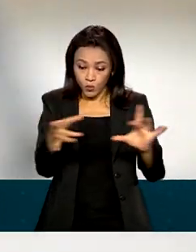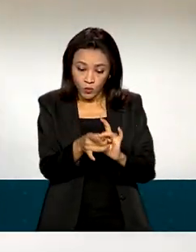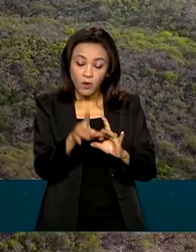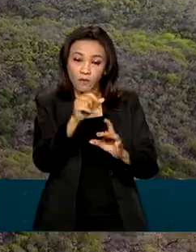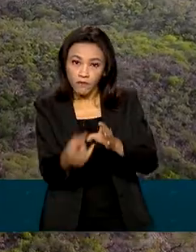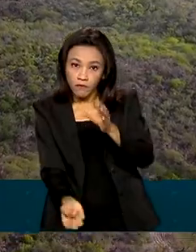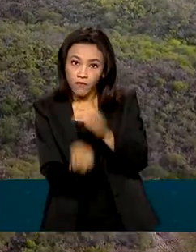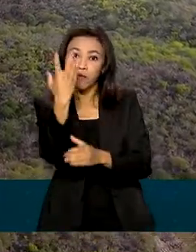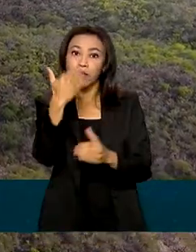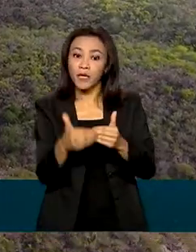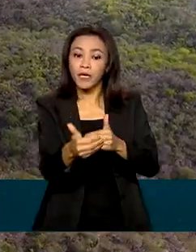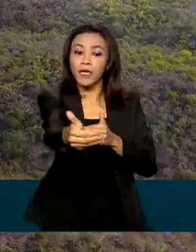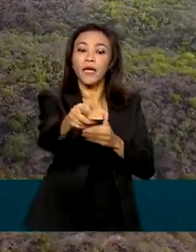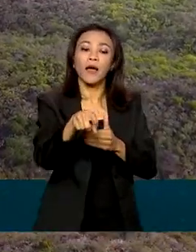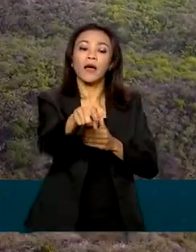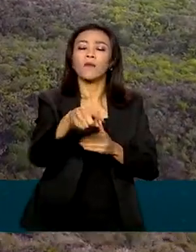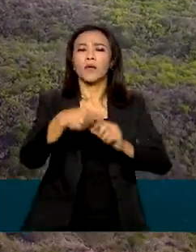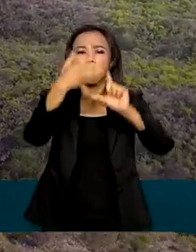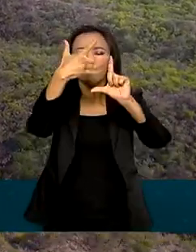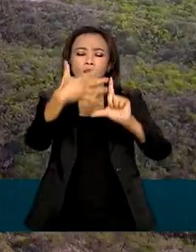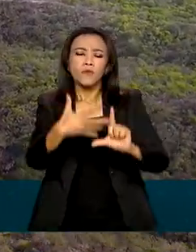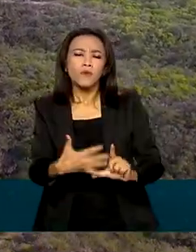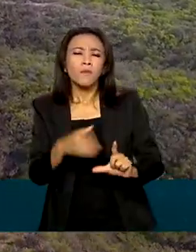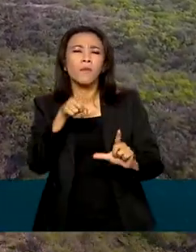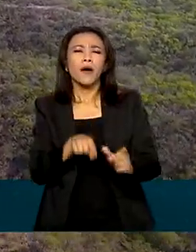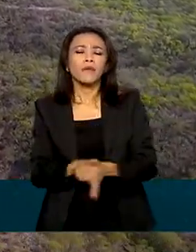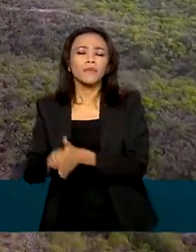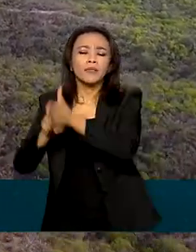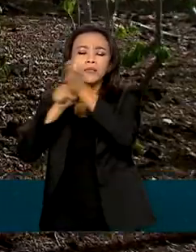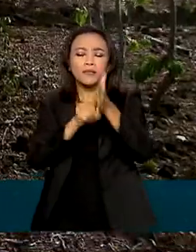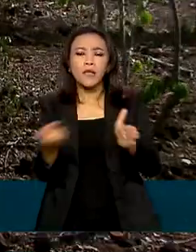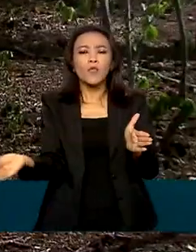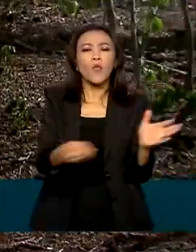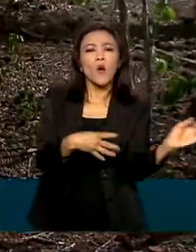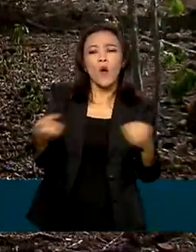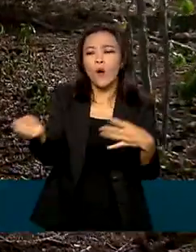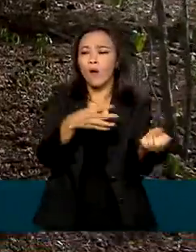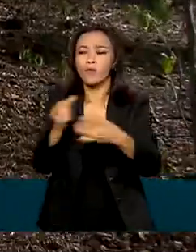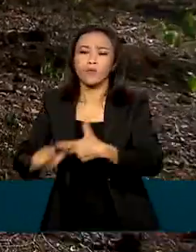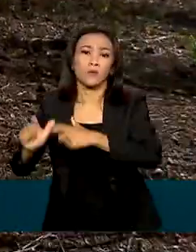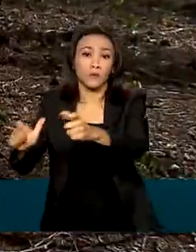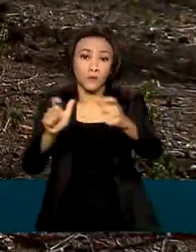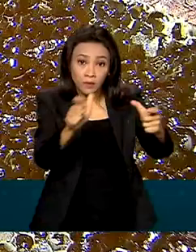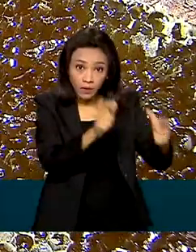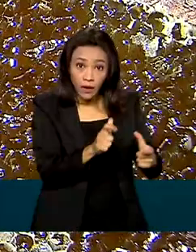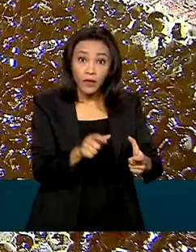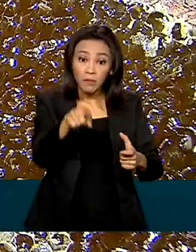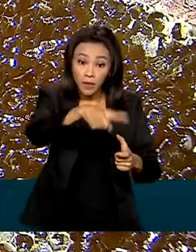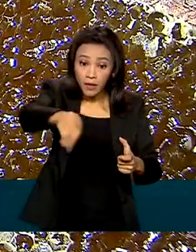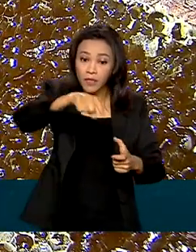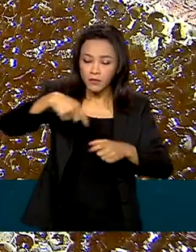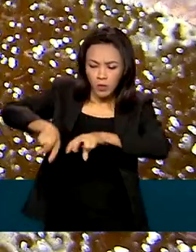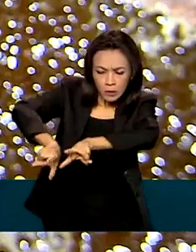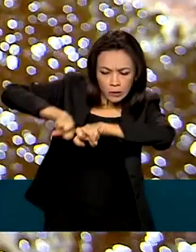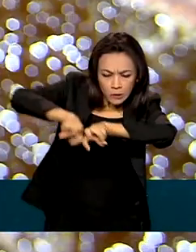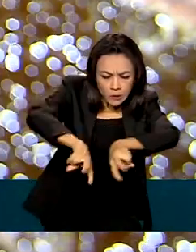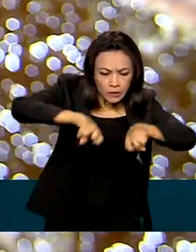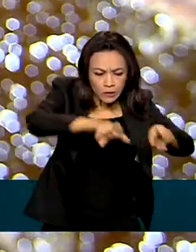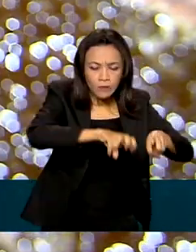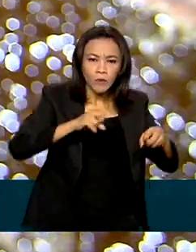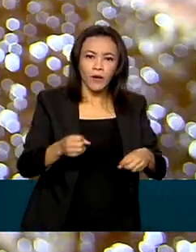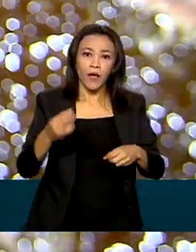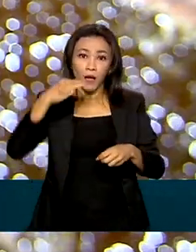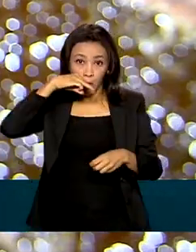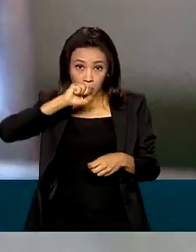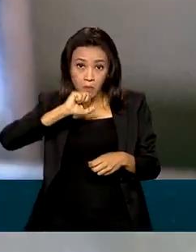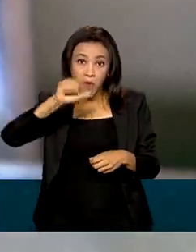digital para mapear novas áreas com potencial para os produtores explorarem a produção do mel orgânico,